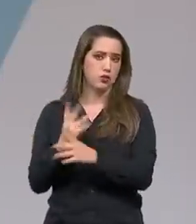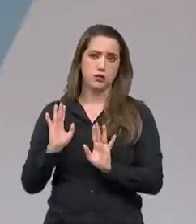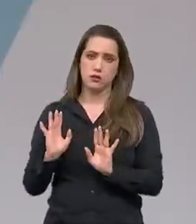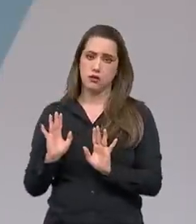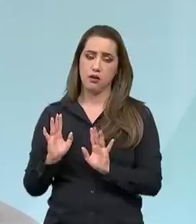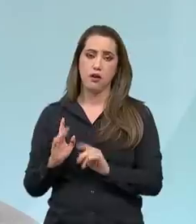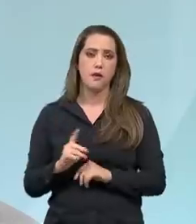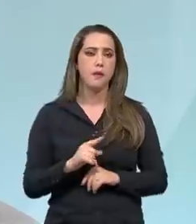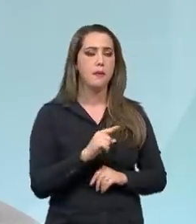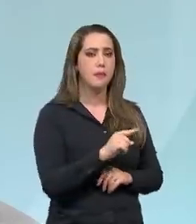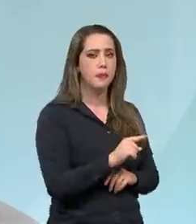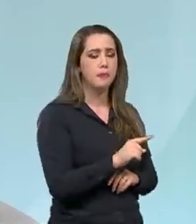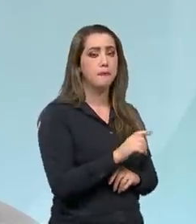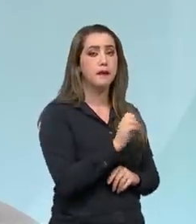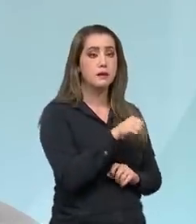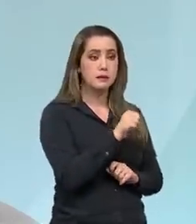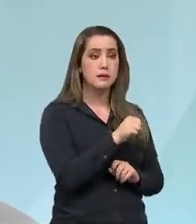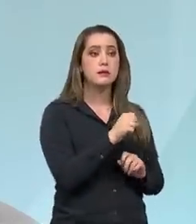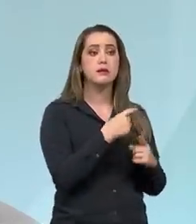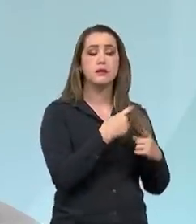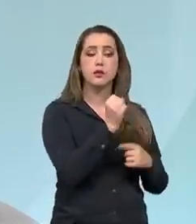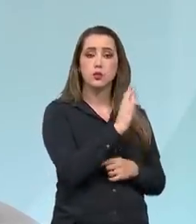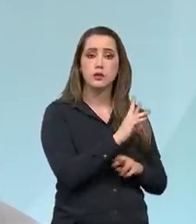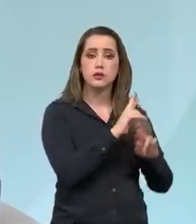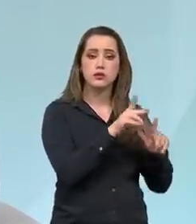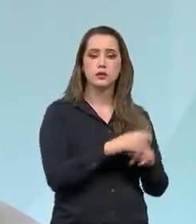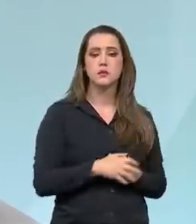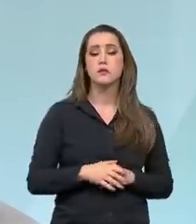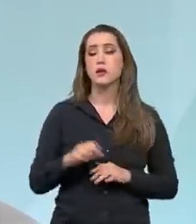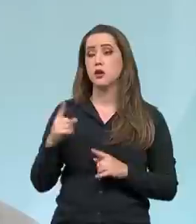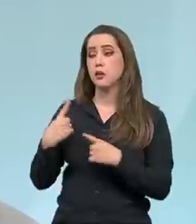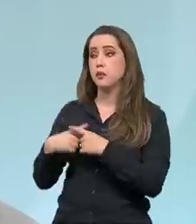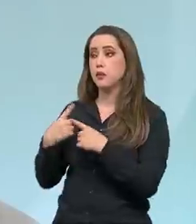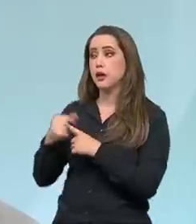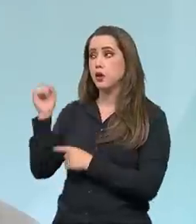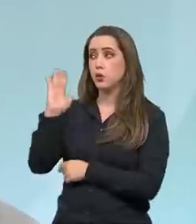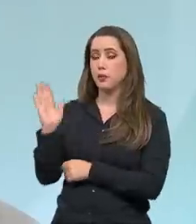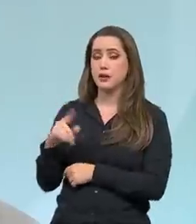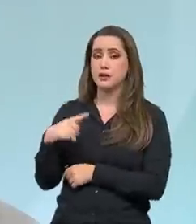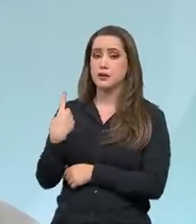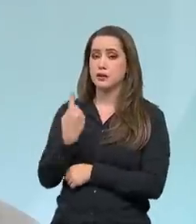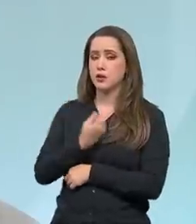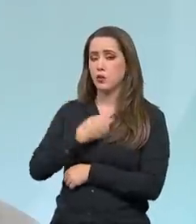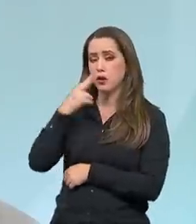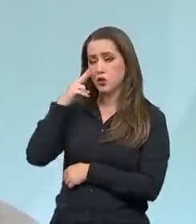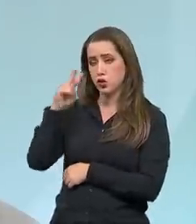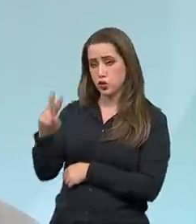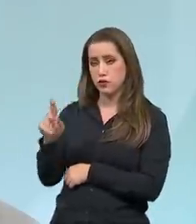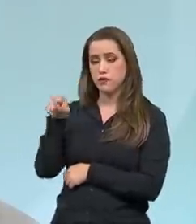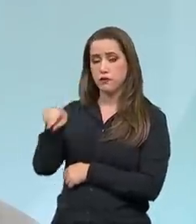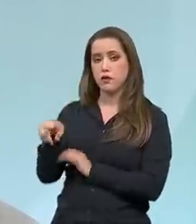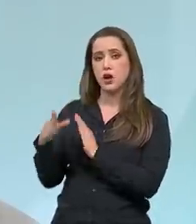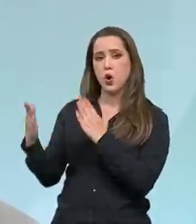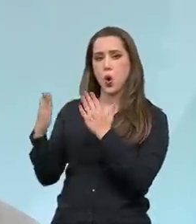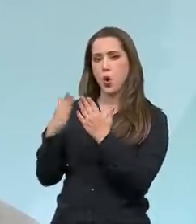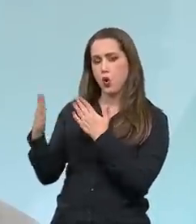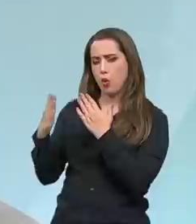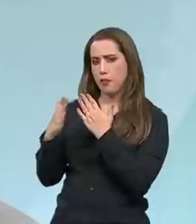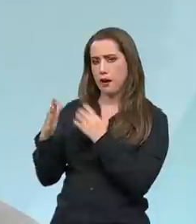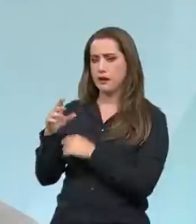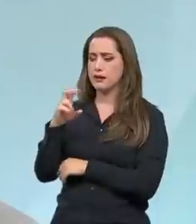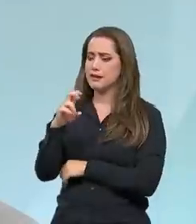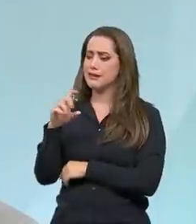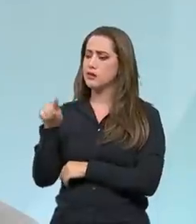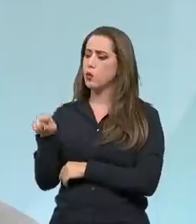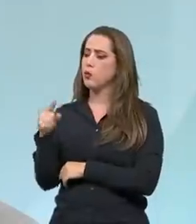Isso. Na verdade, se você compara a taxa de extrema pobreza de 2019, era de 5,1%, utilizando o mesmo critério já mencionado.